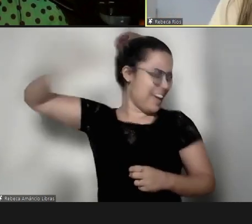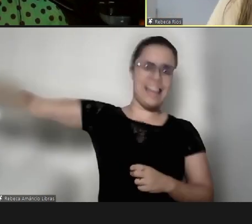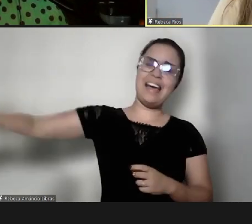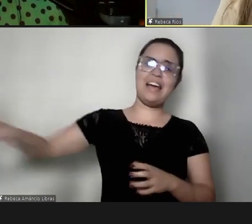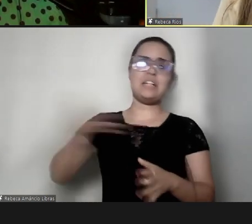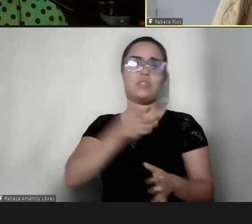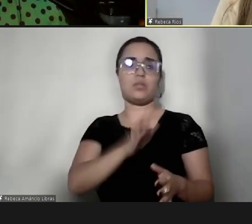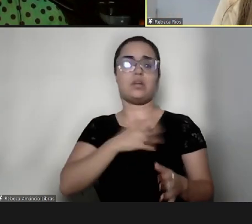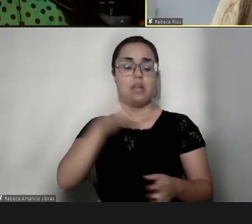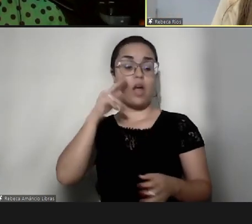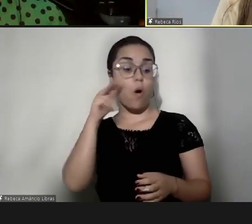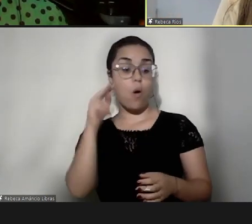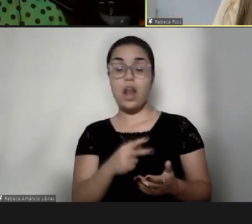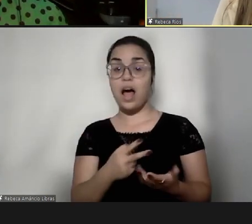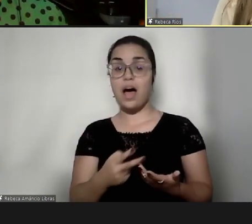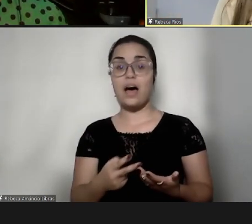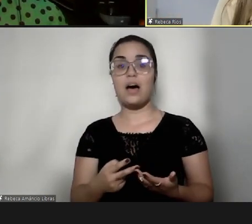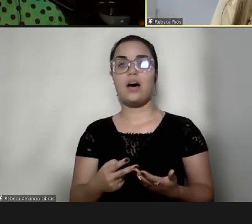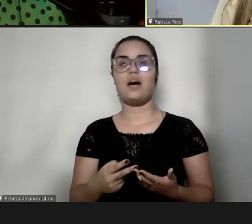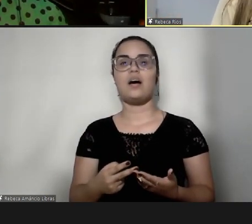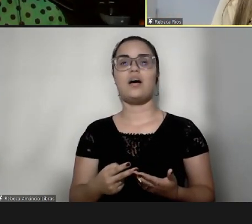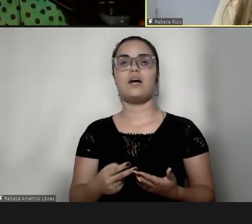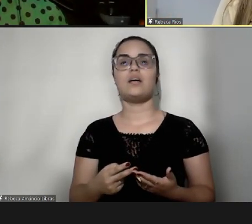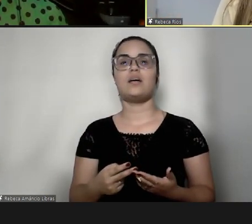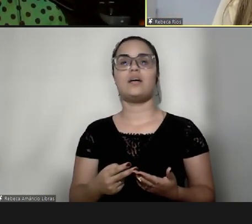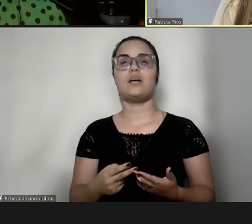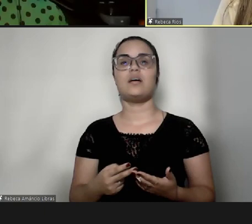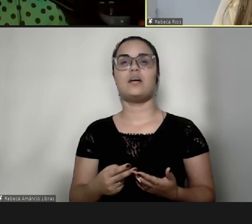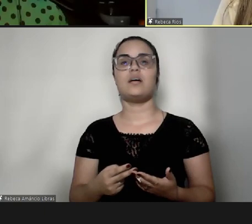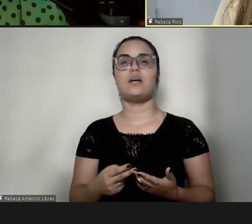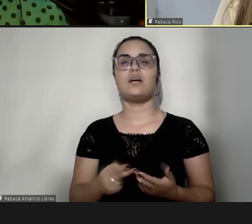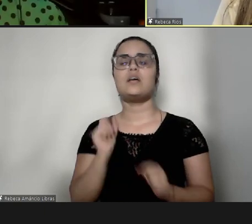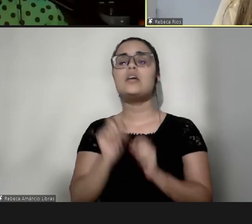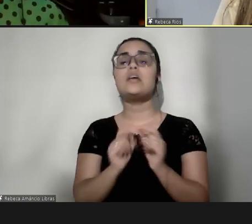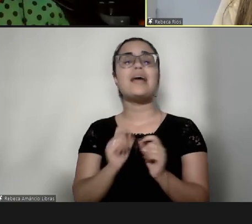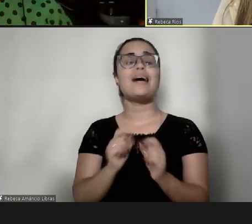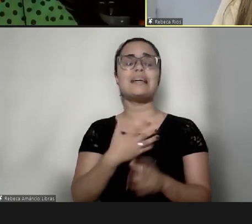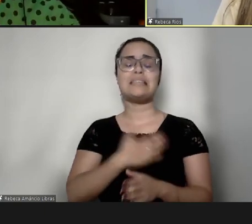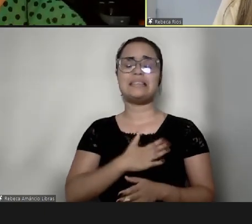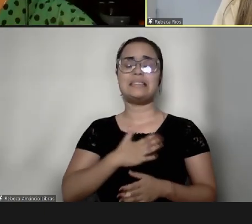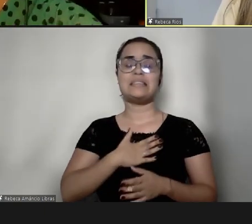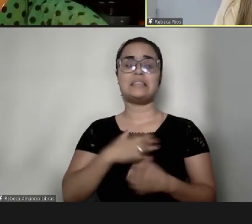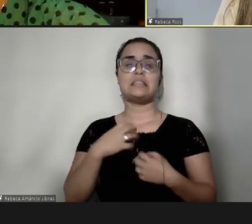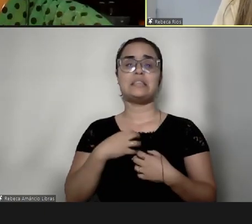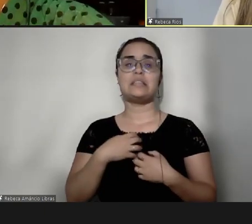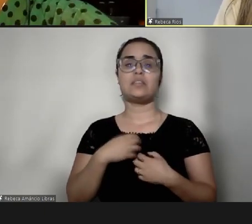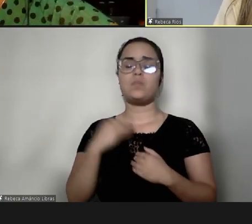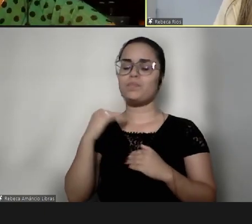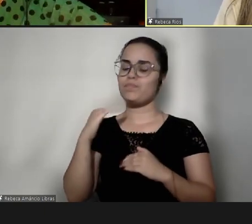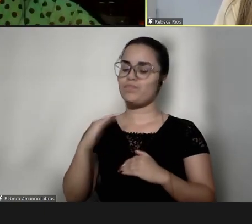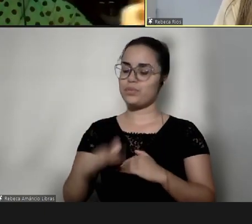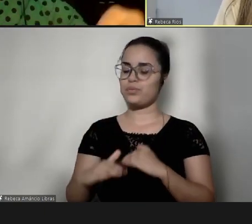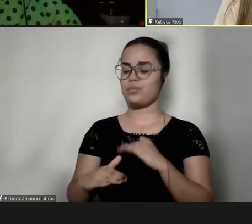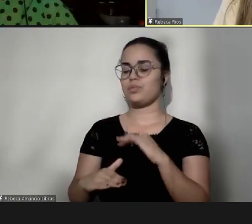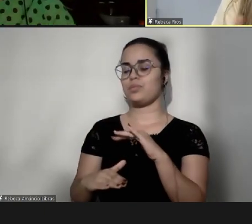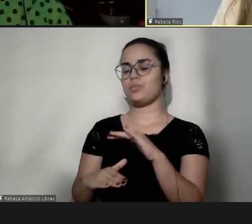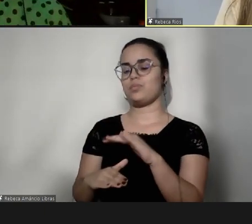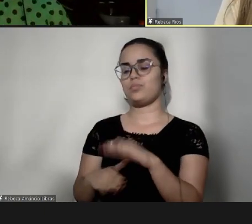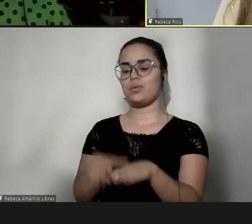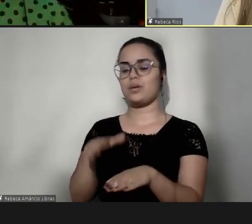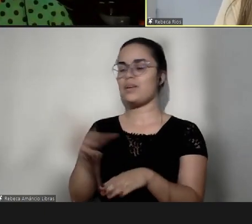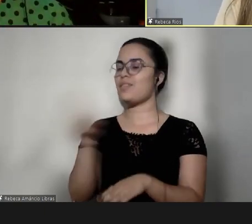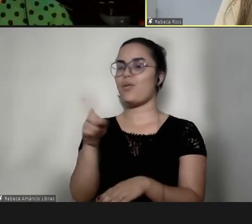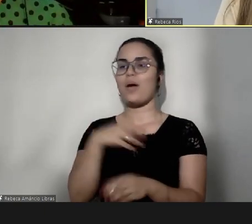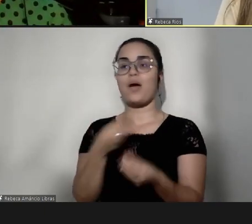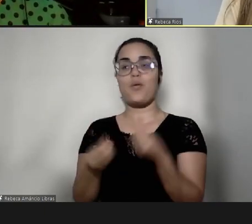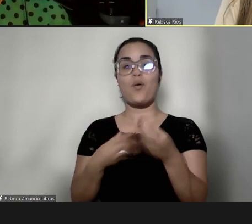queria nem olhar aquele aparelho, e aquilo assim também, cada passo que você dá que não é do jeito que você